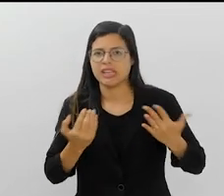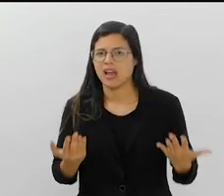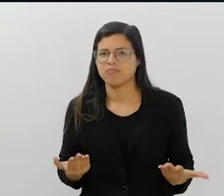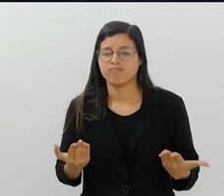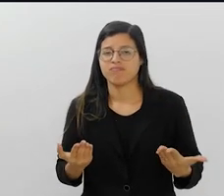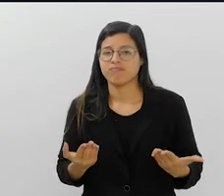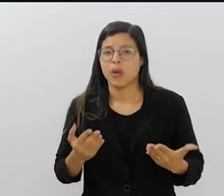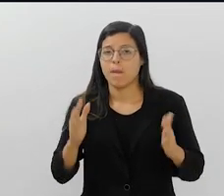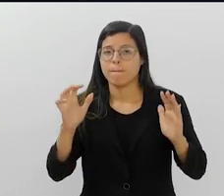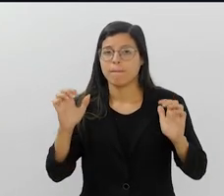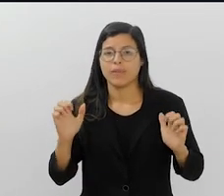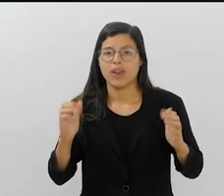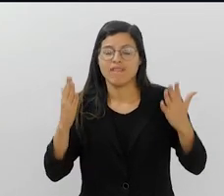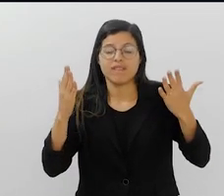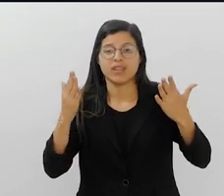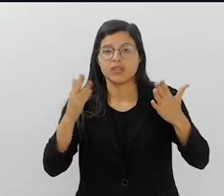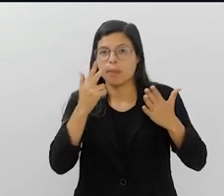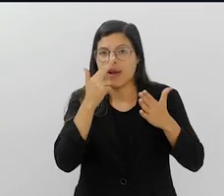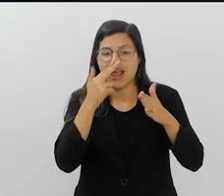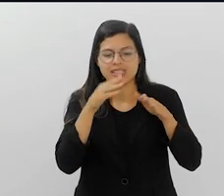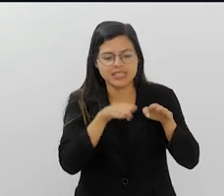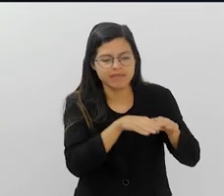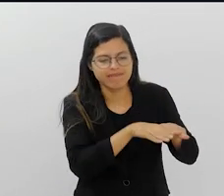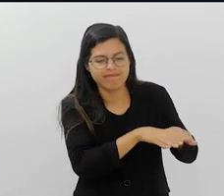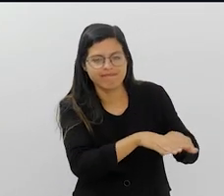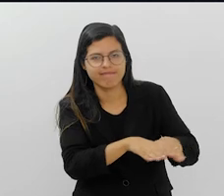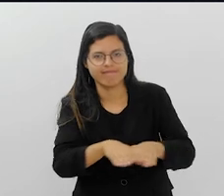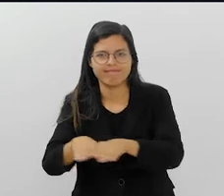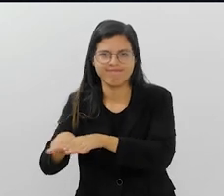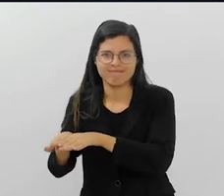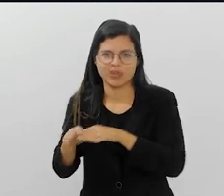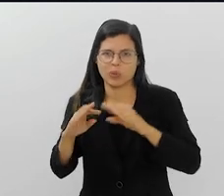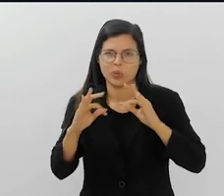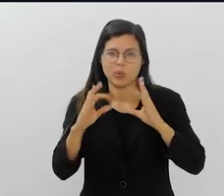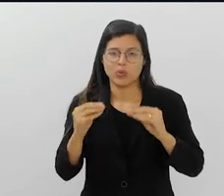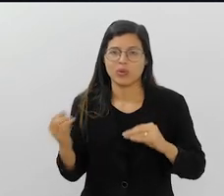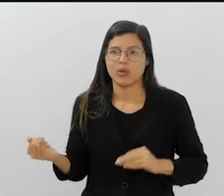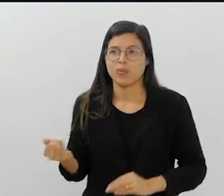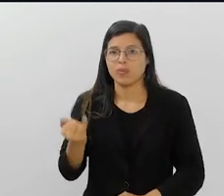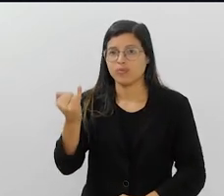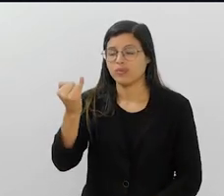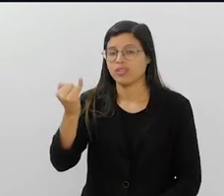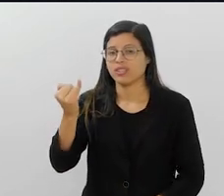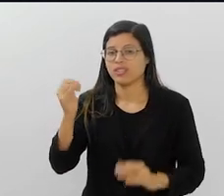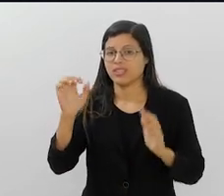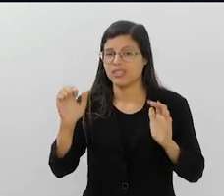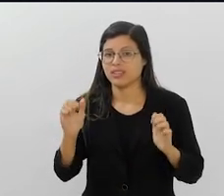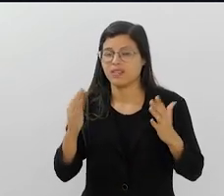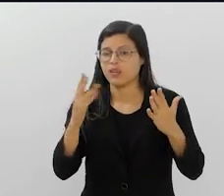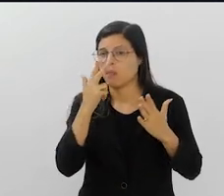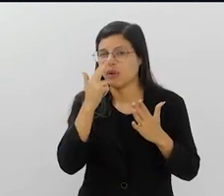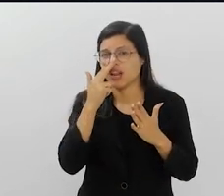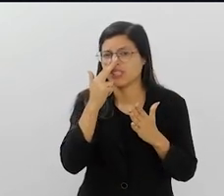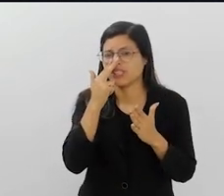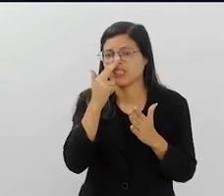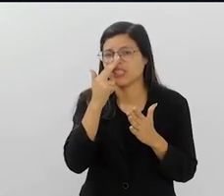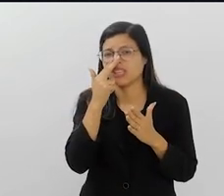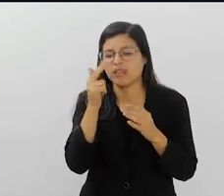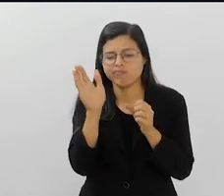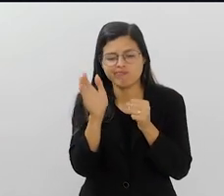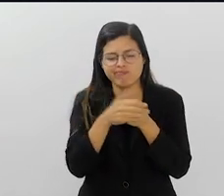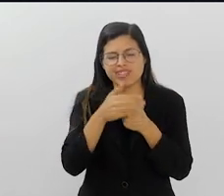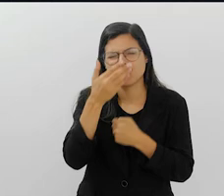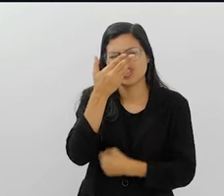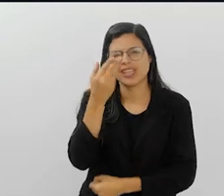É uma festa que, naquele momento, nivela todo mundo. Isso. E a importância dessa festa, eu ainda repito, ela é velada, ela é